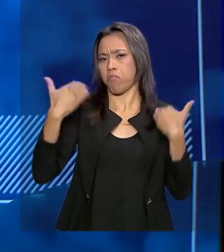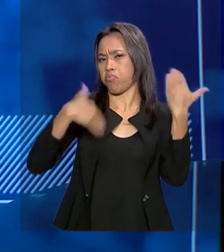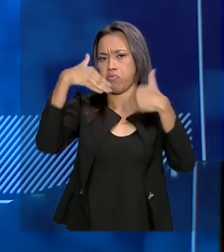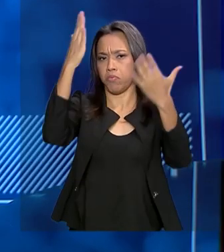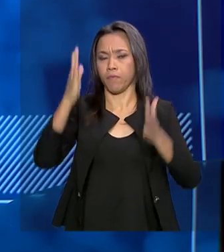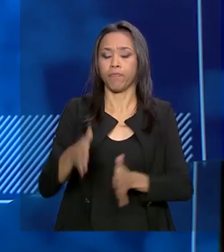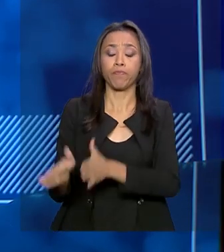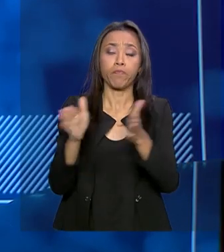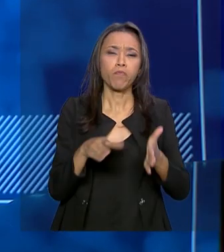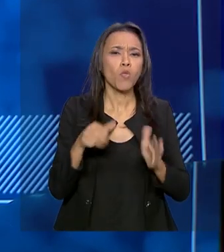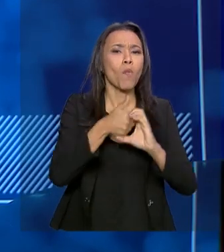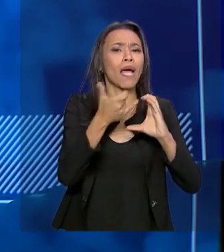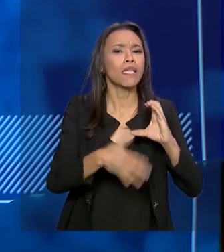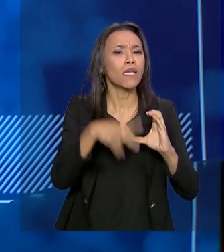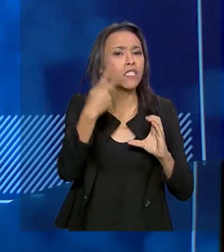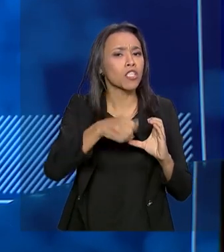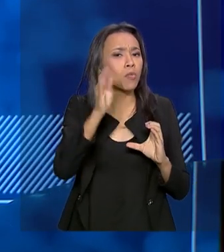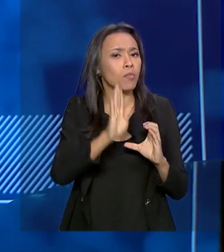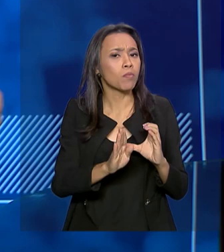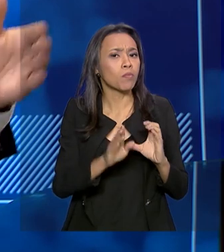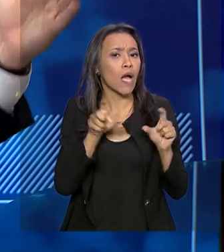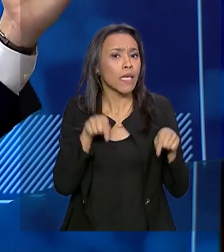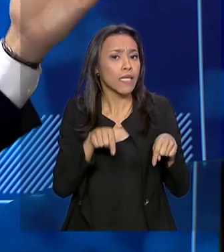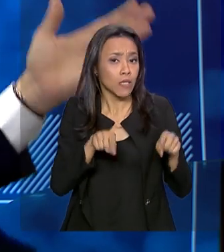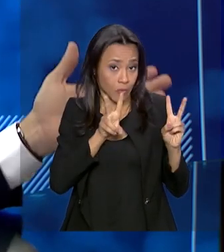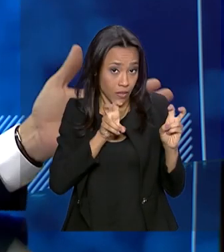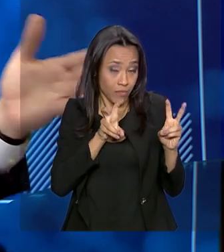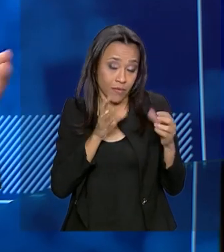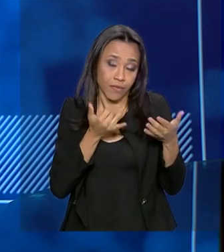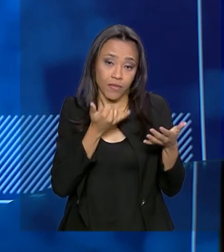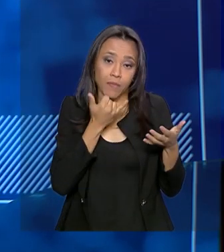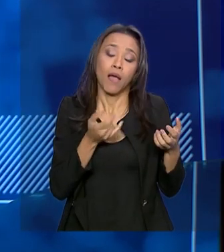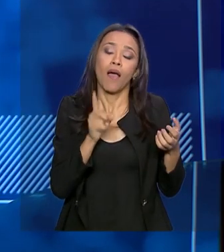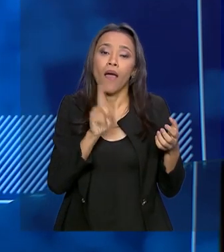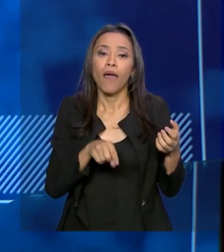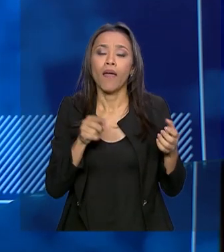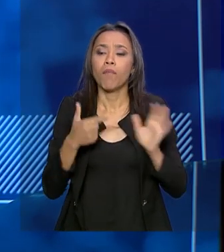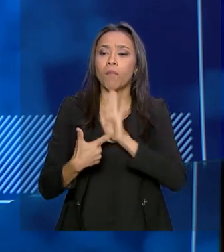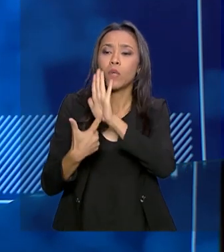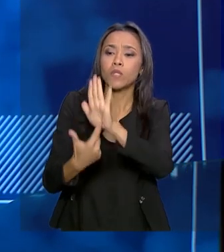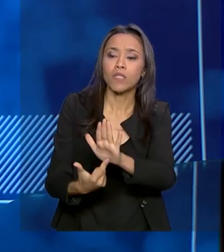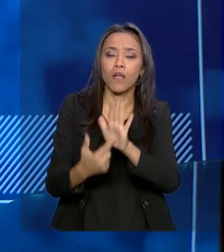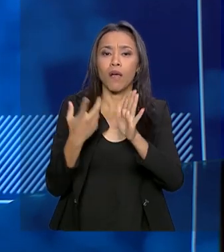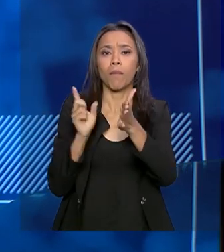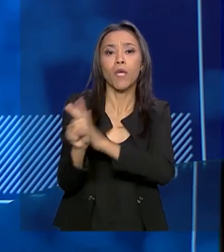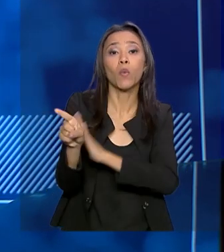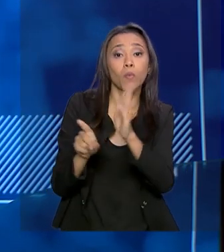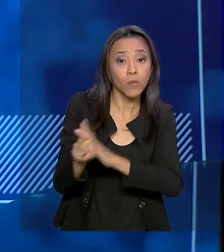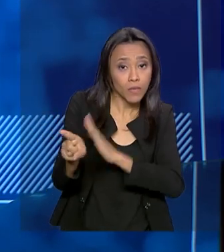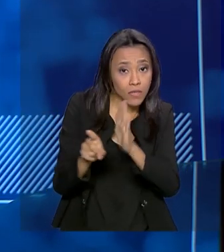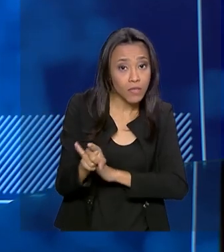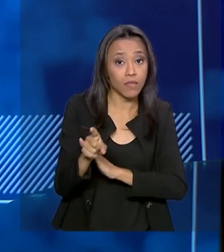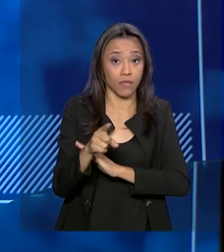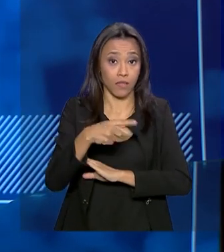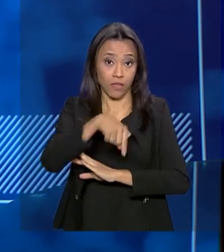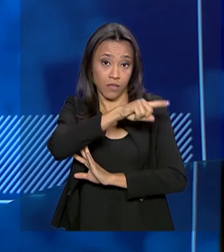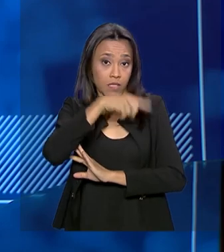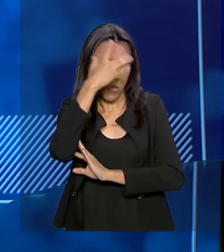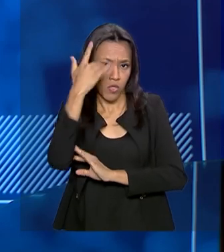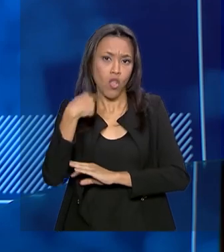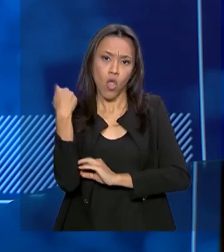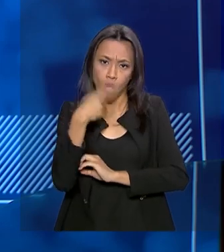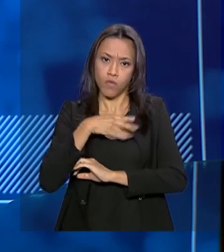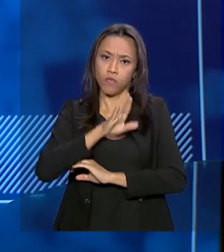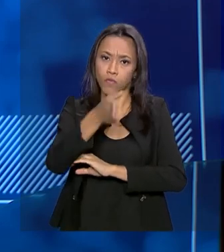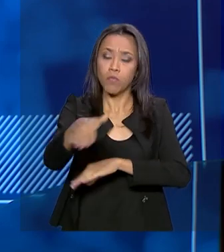características aqui do Brasil em pauta é trazer justamente perguntas da população para as autoridades responderem. Fomos às ruas